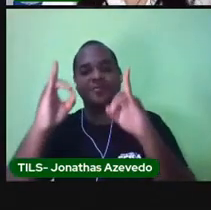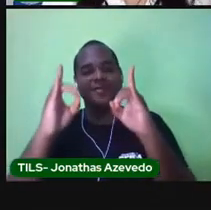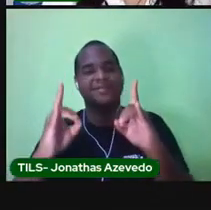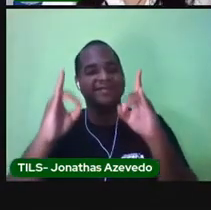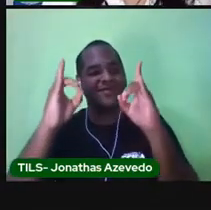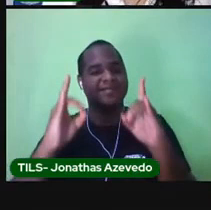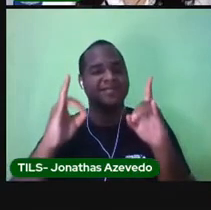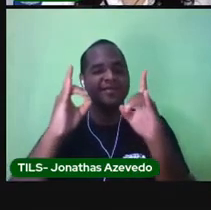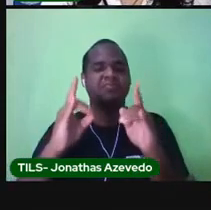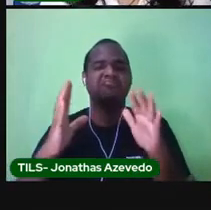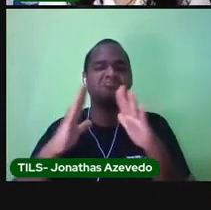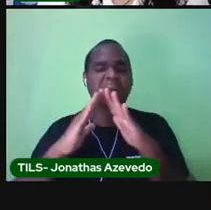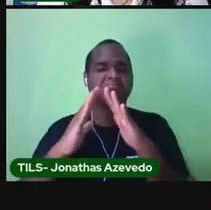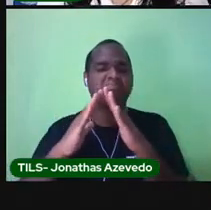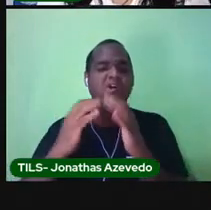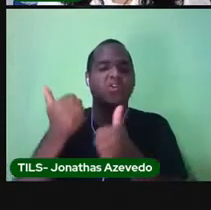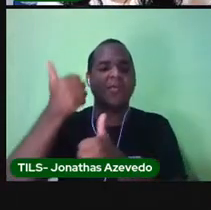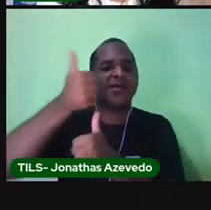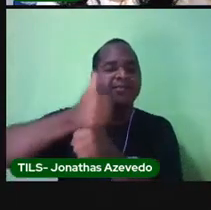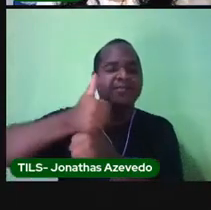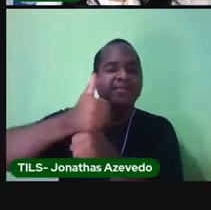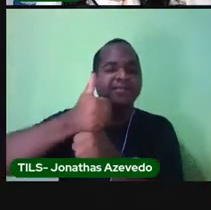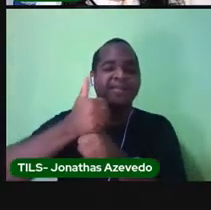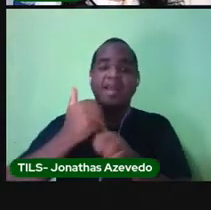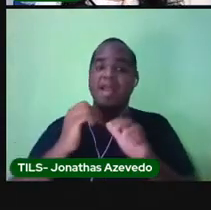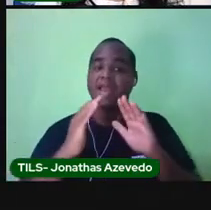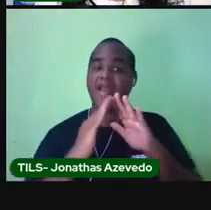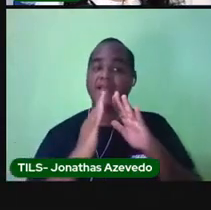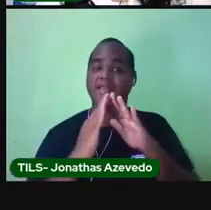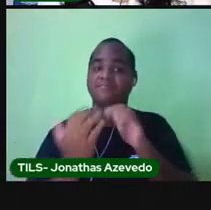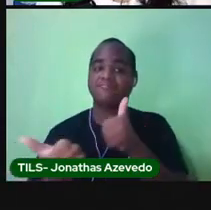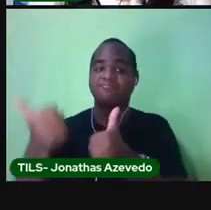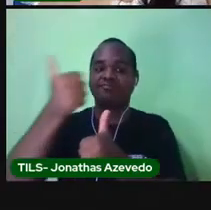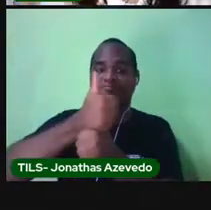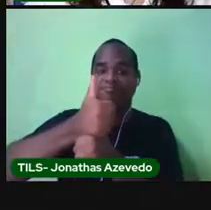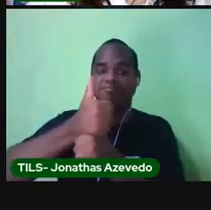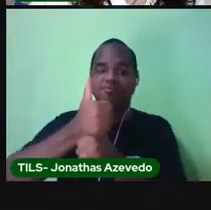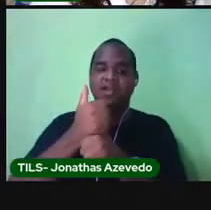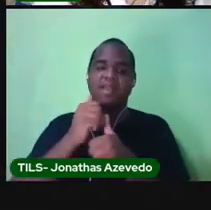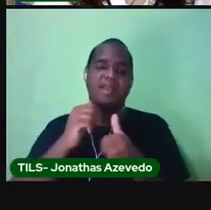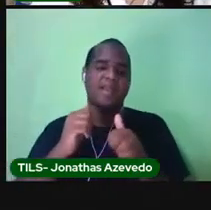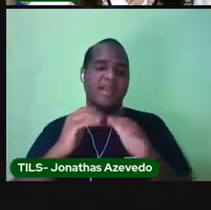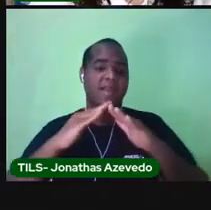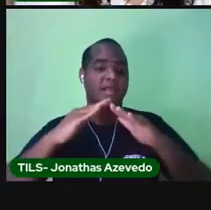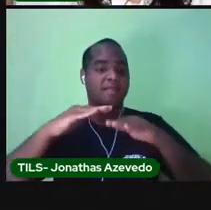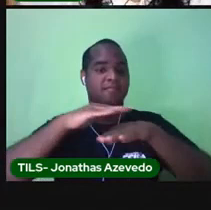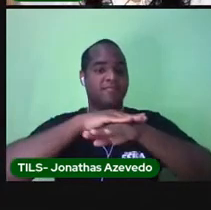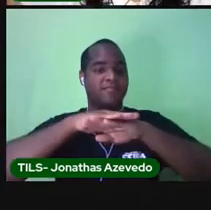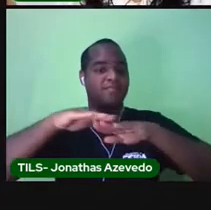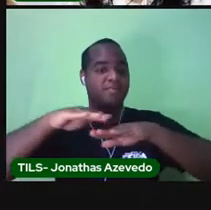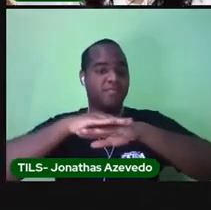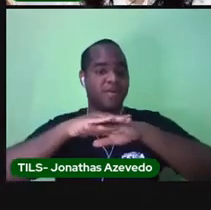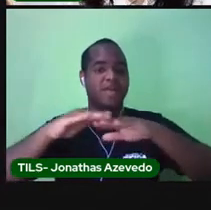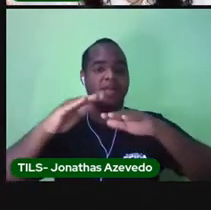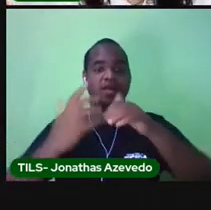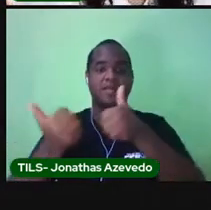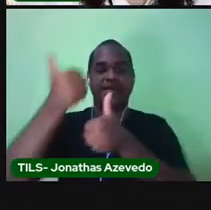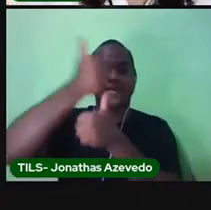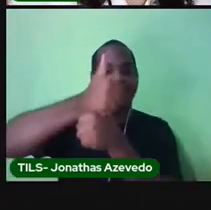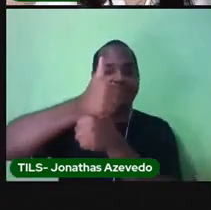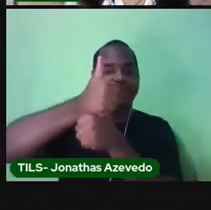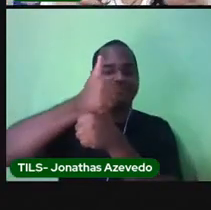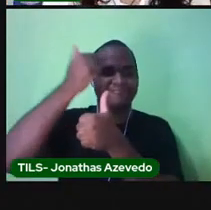é sobrado? Os sobrados são casas que são feitas de laje e constroem as casas